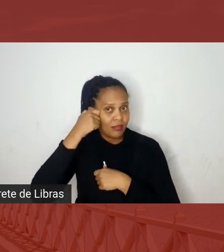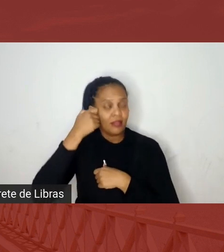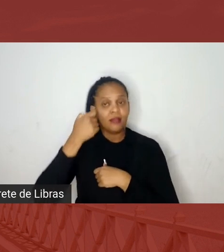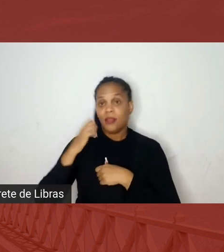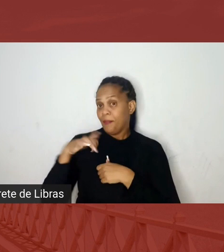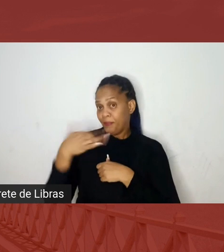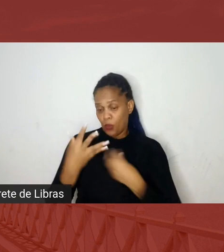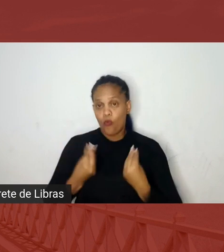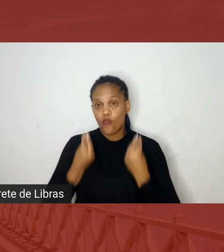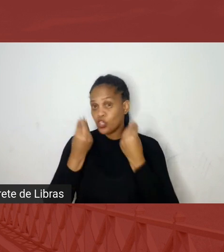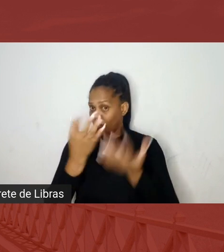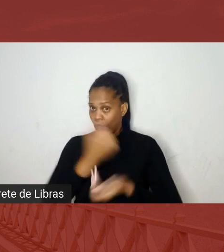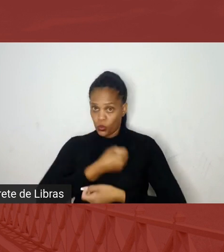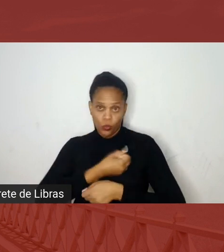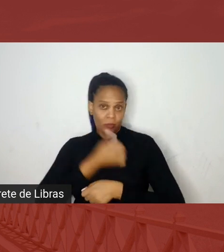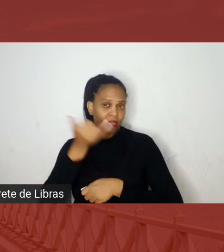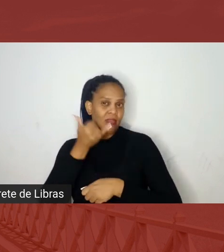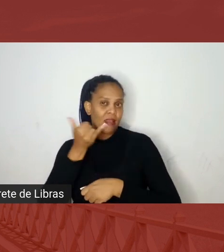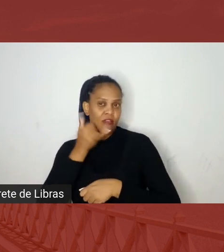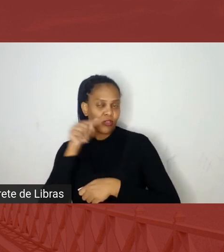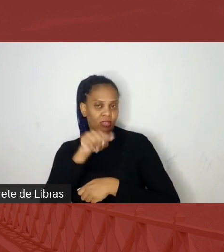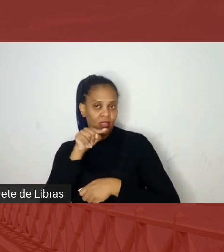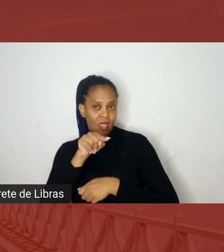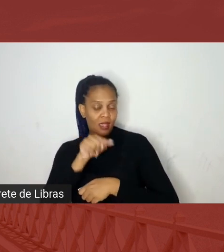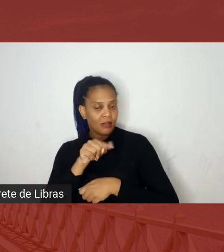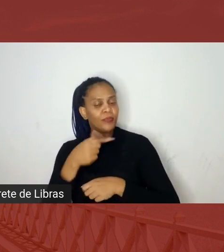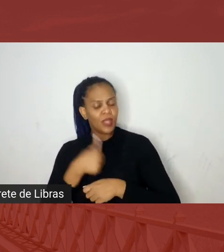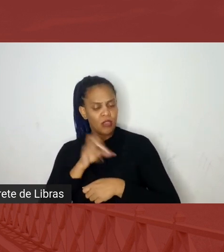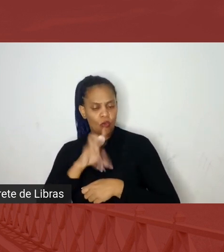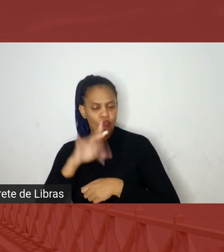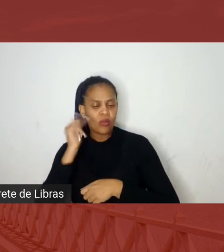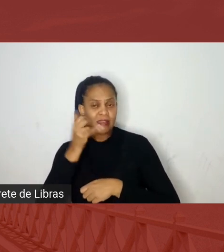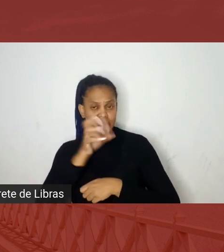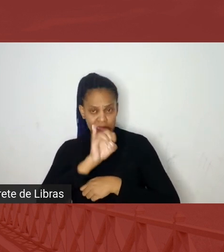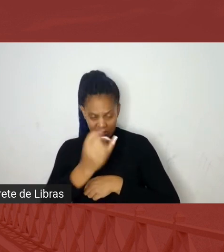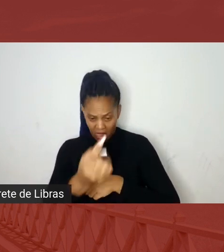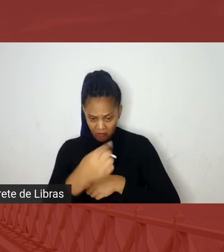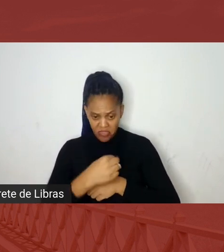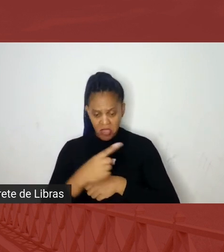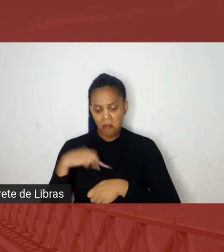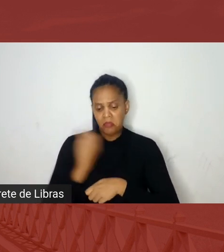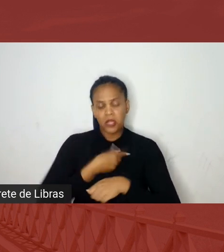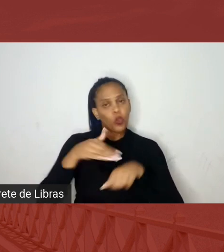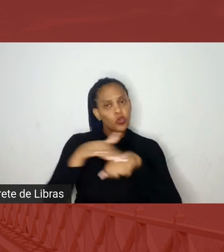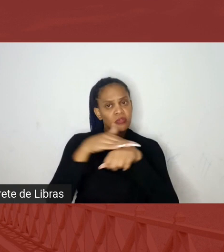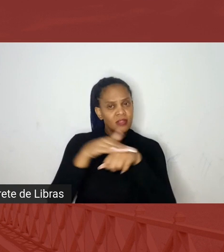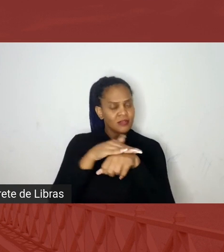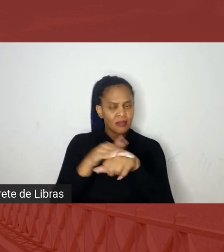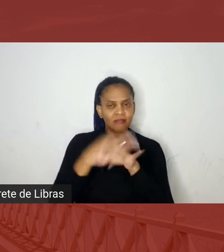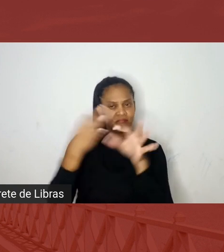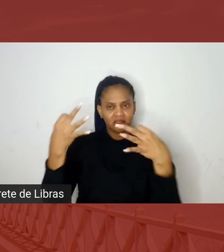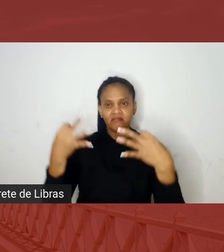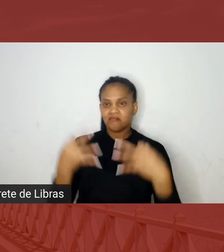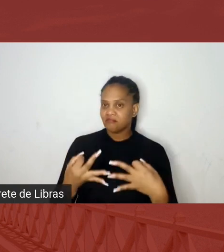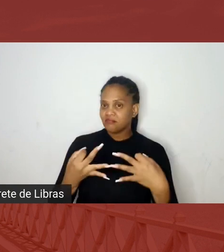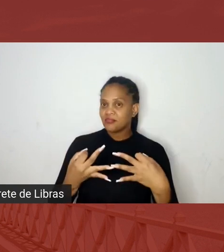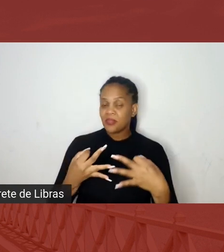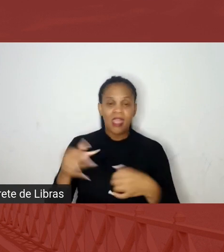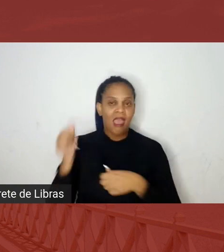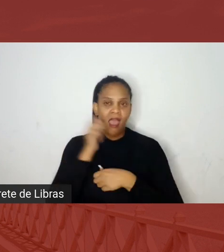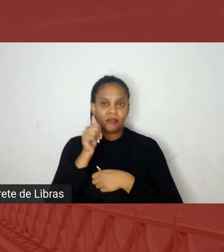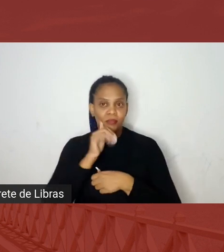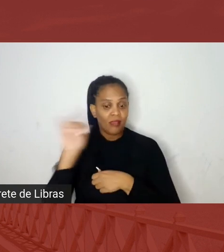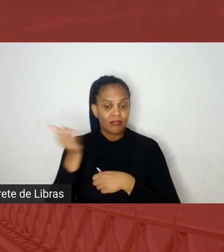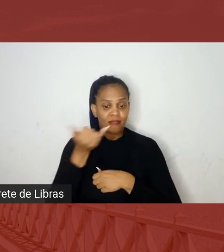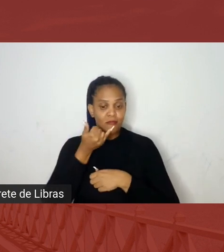telefone dela para vocês, e vou ligar para ela, se ela puder vir aqui para a gente conversar, e deu certo. Elas me ligaram, e eu fui lá